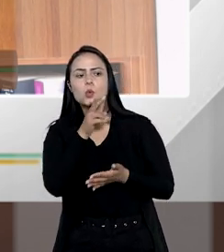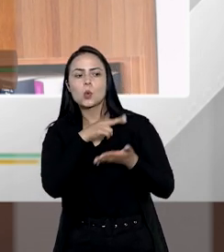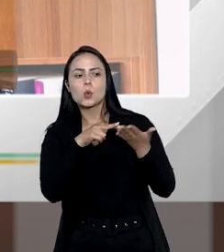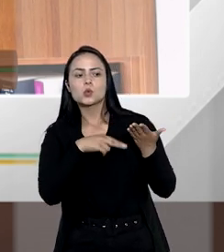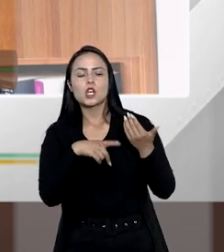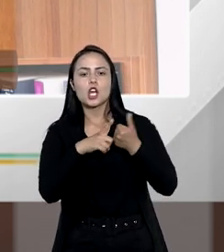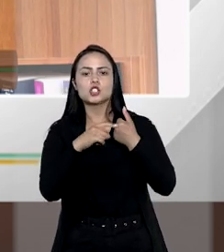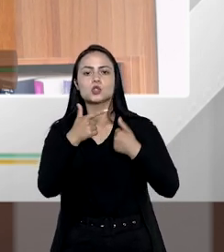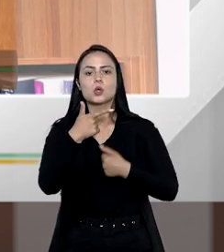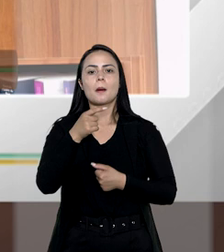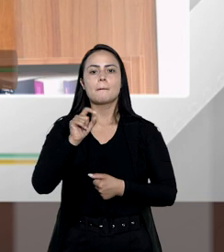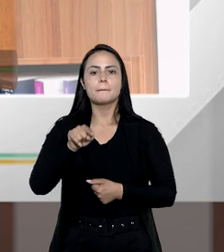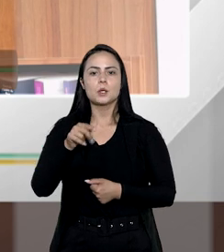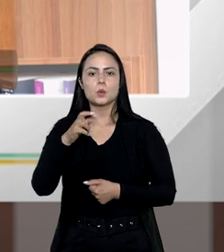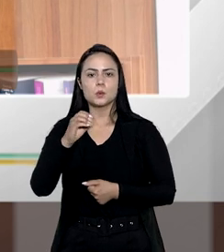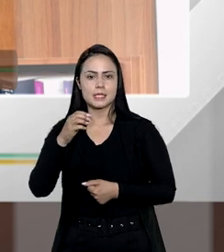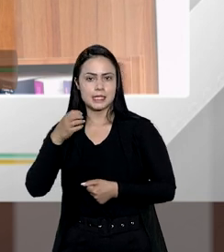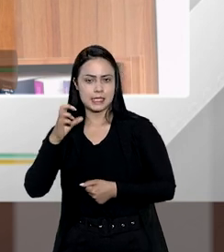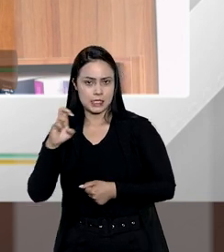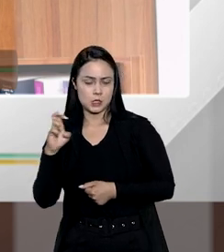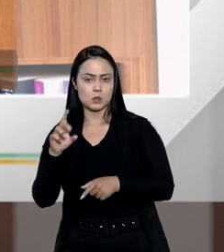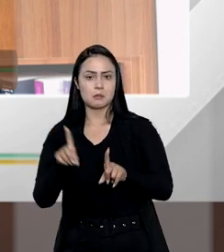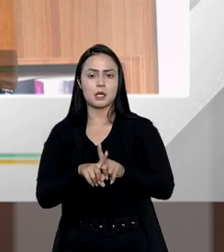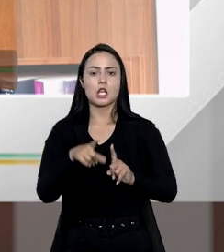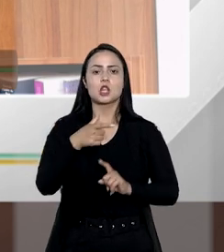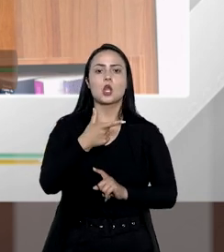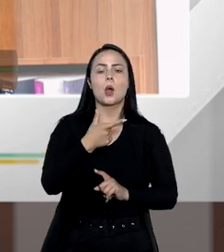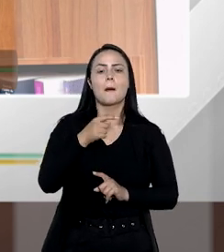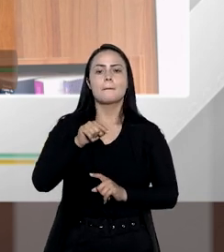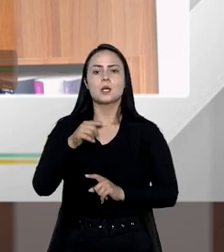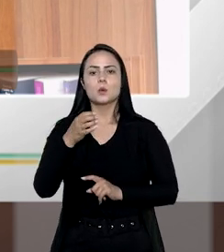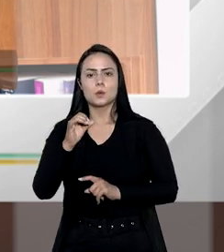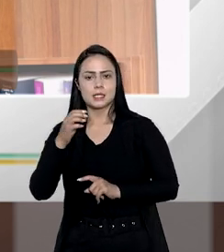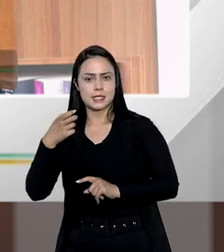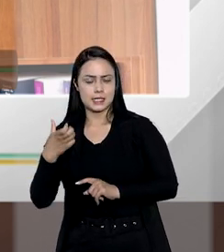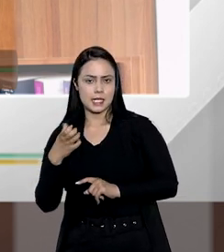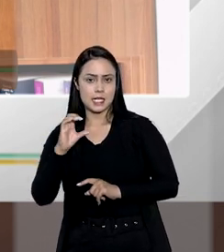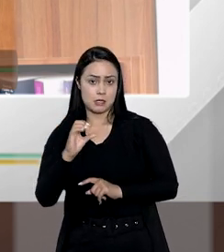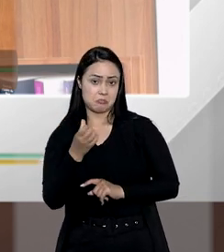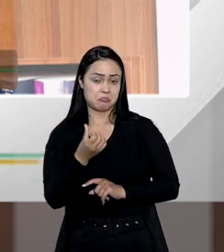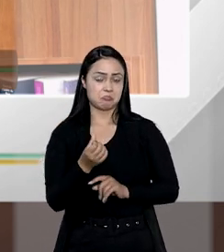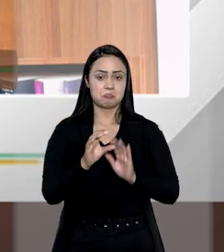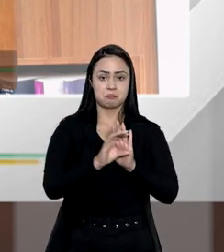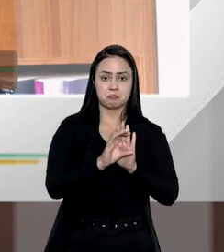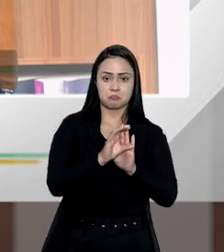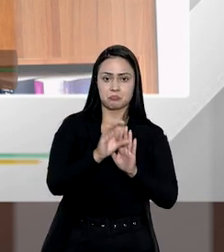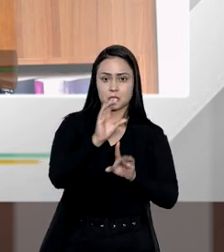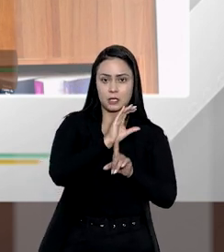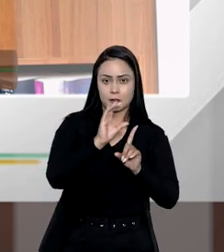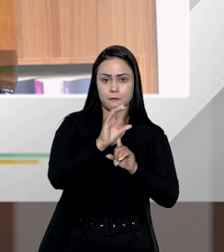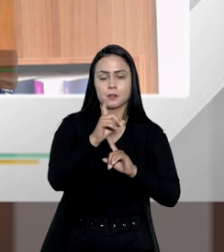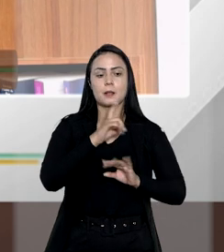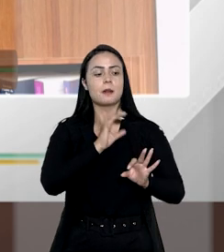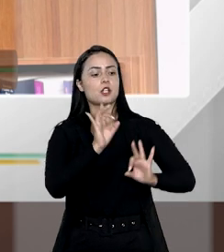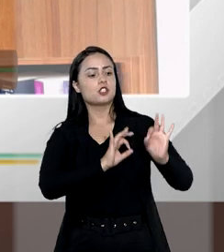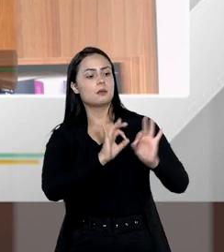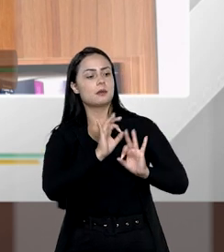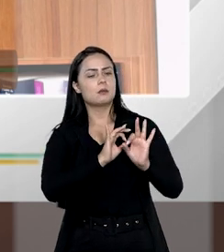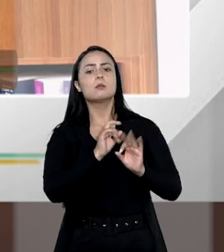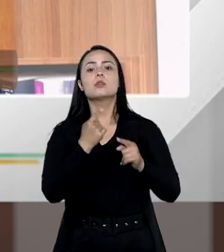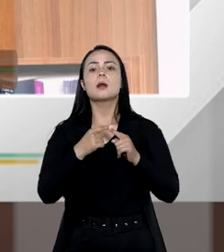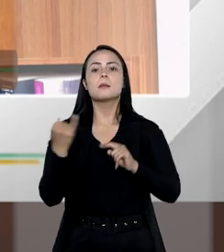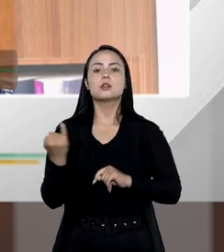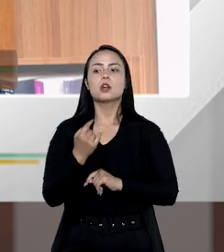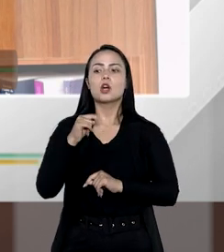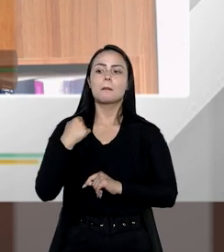-se a leitura dos artigos 2005 e 2006 do Código Civil, como uma forma de planejamento sucessório. Porque é até